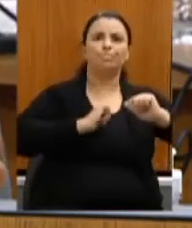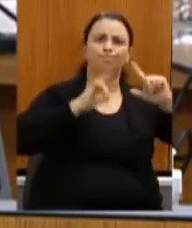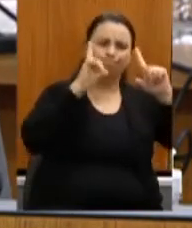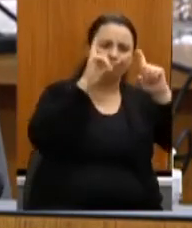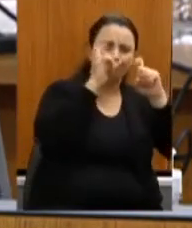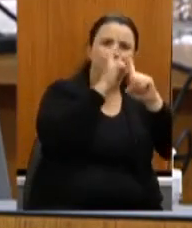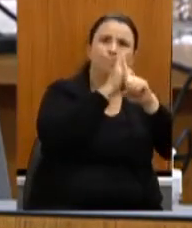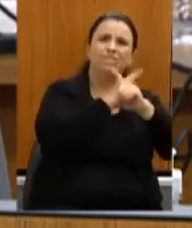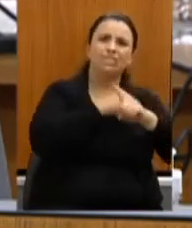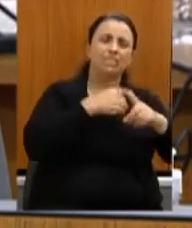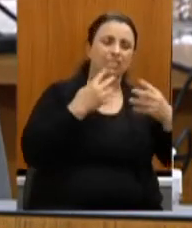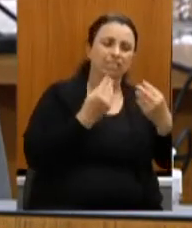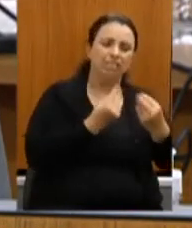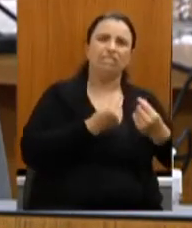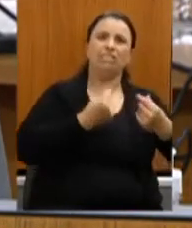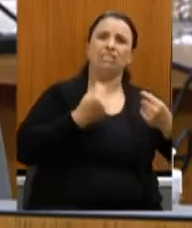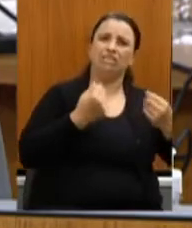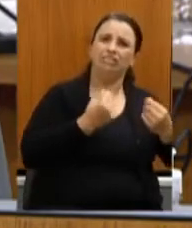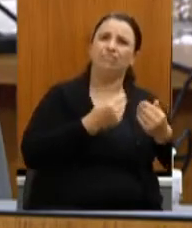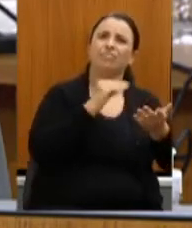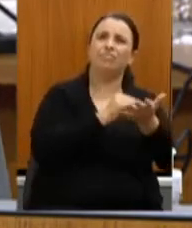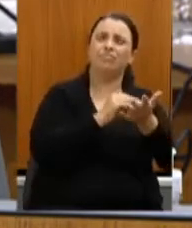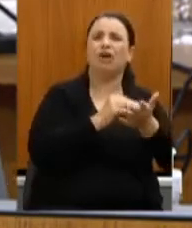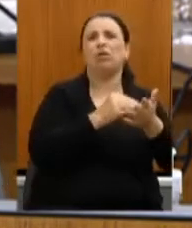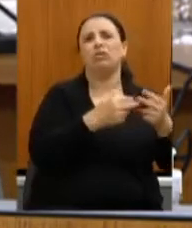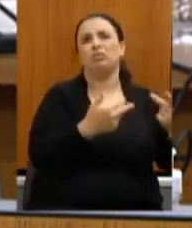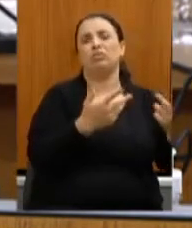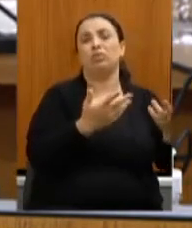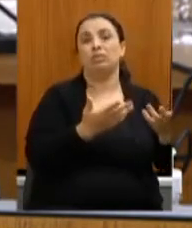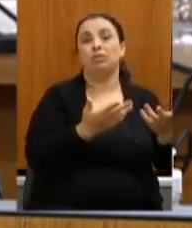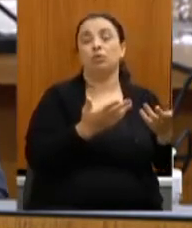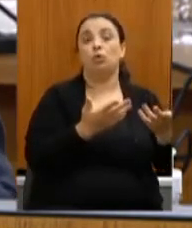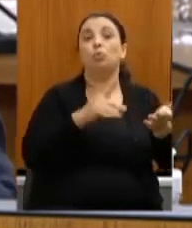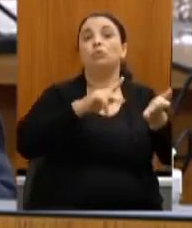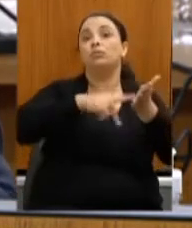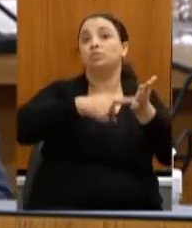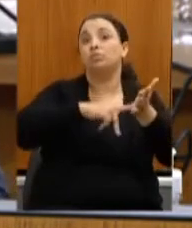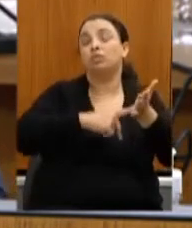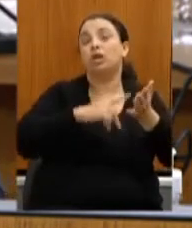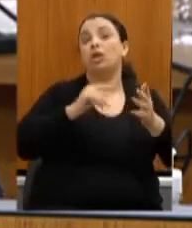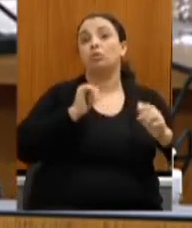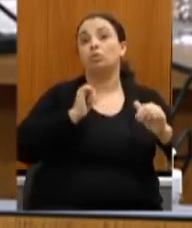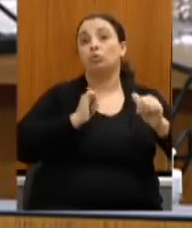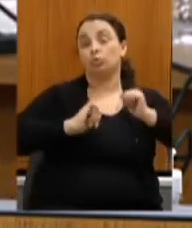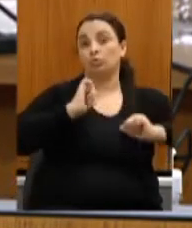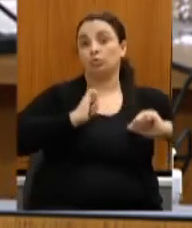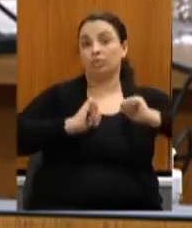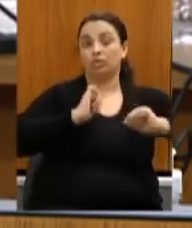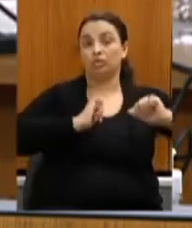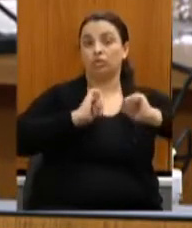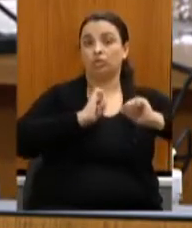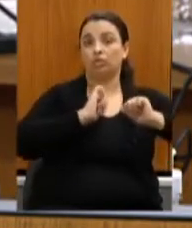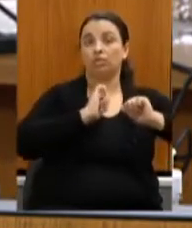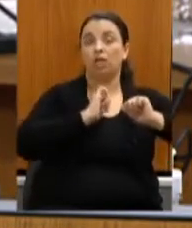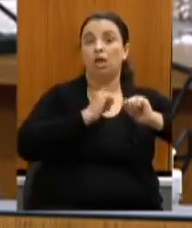estão passando nesse momento olha o sindicato dos artistas estão desde o início da pandemia